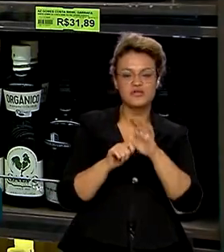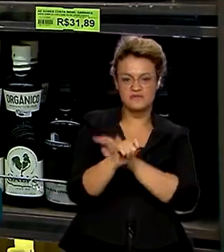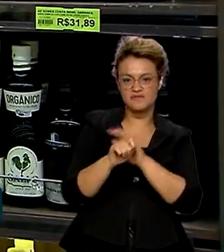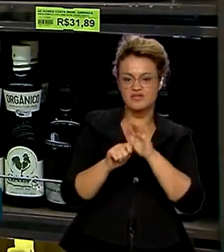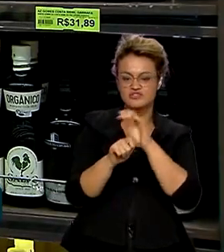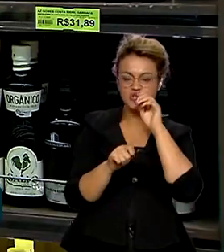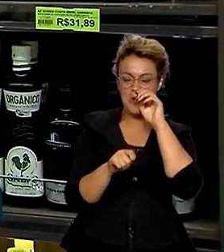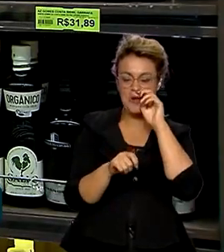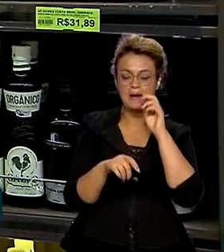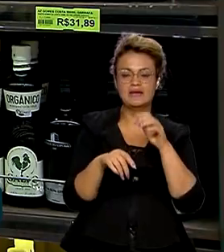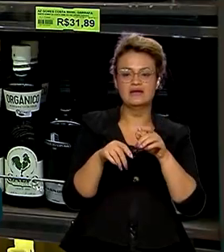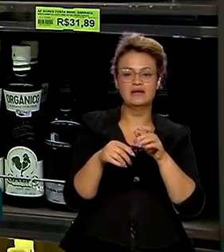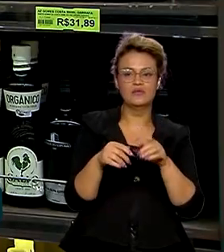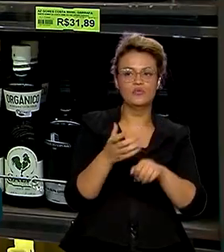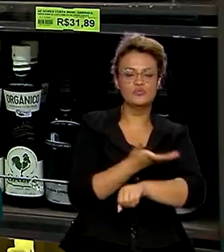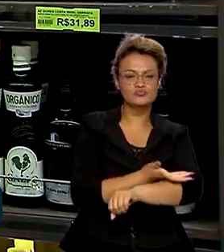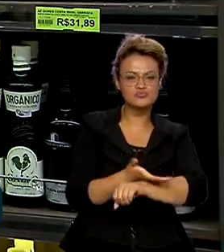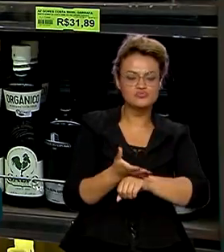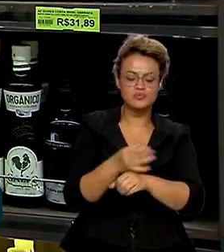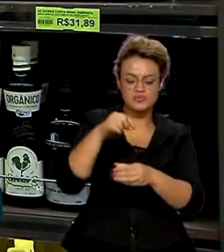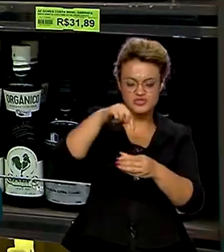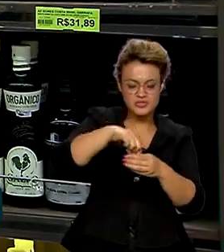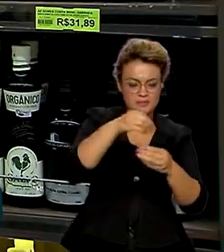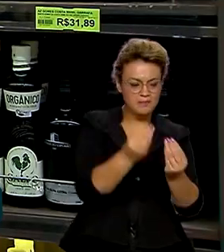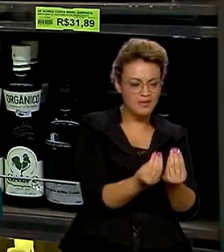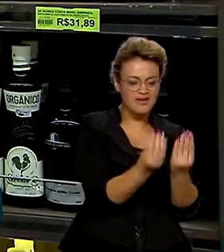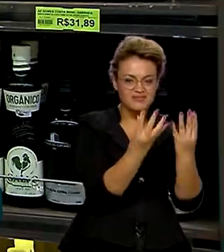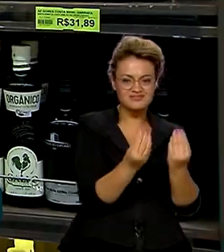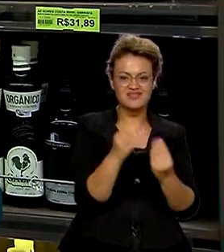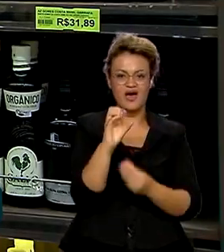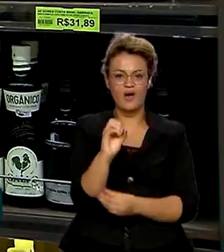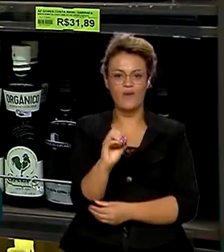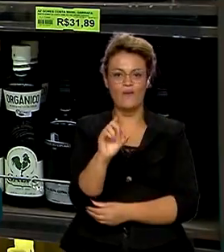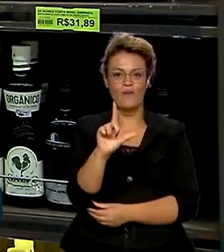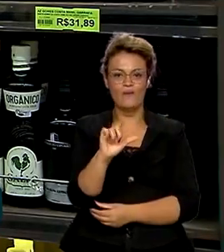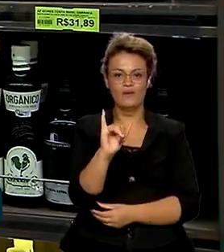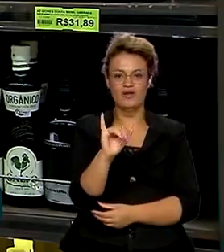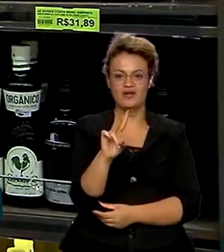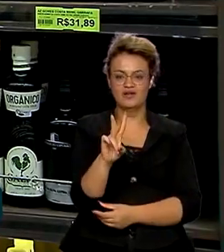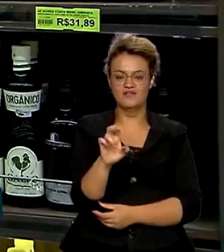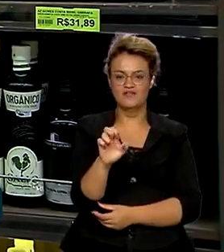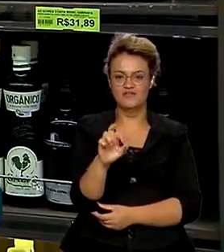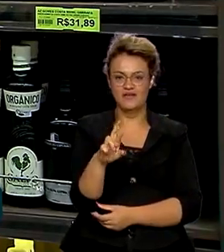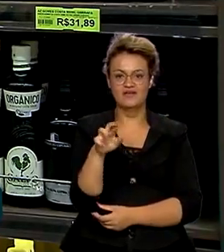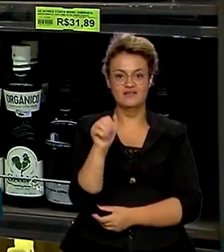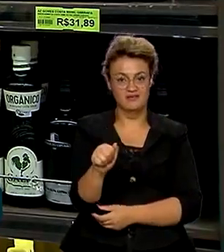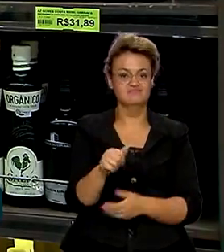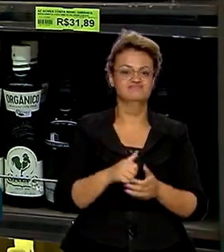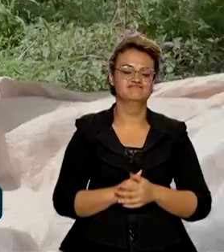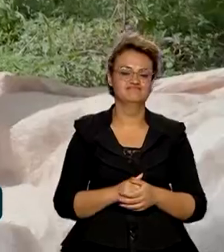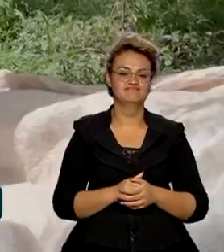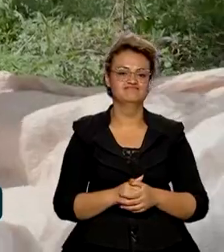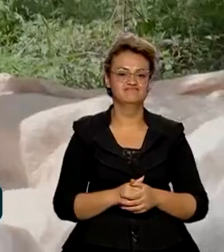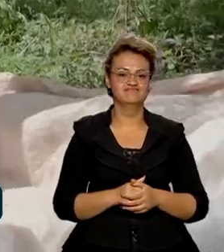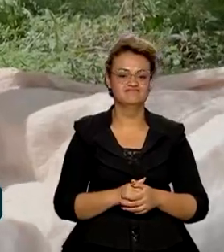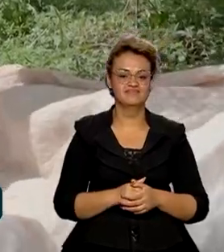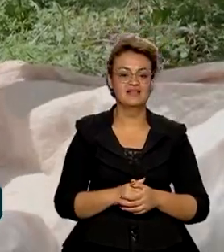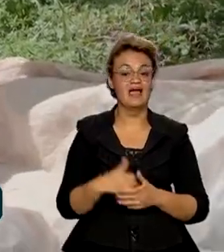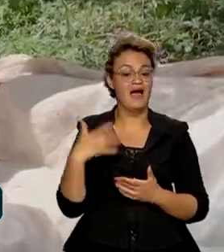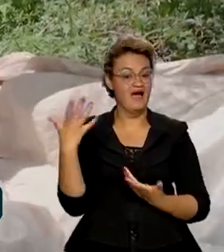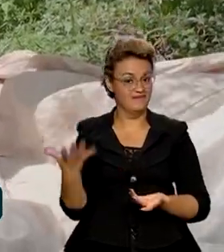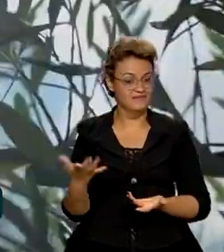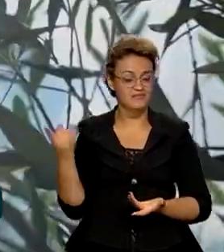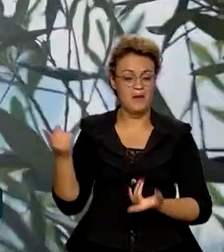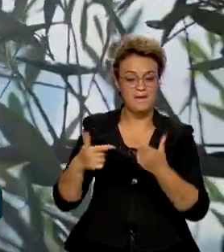na olivicultura, de olho em vários benefícios do azeite, inclusive os econômicos. Para isso,